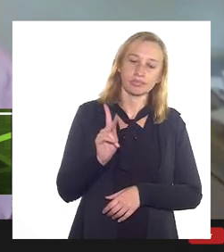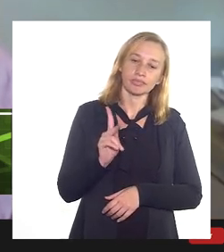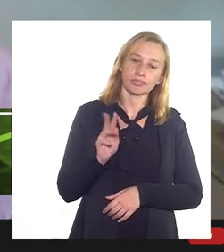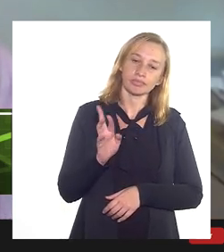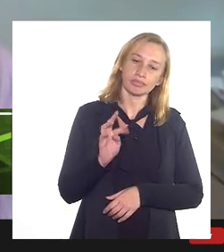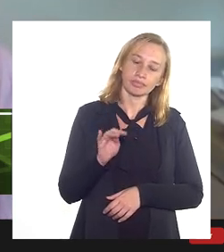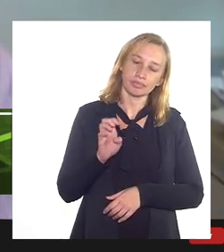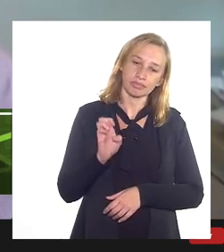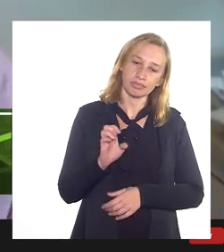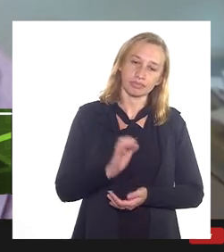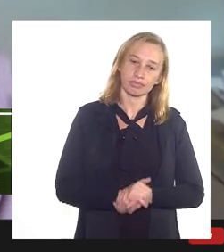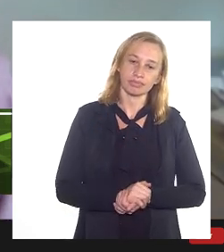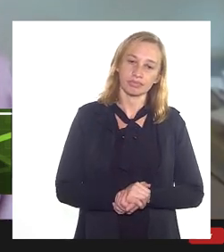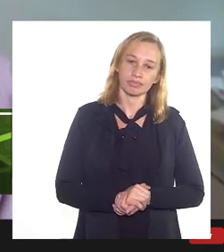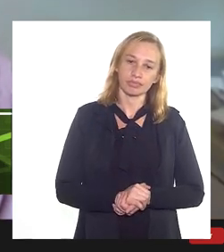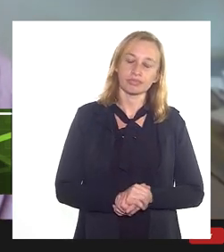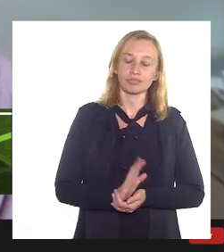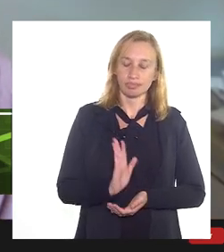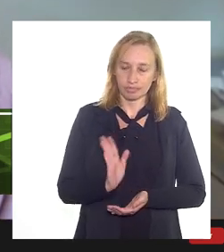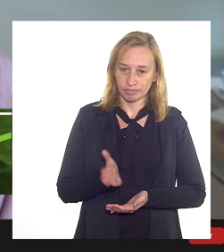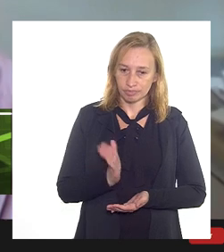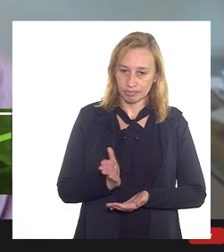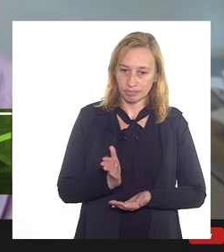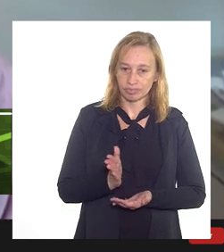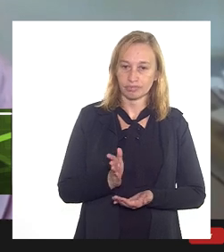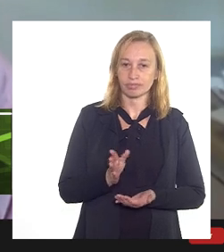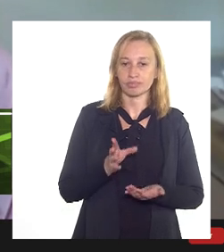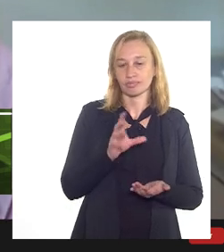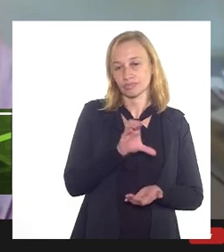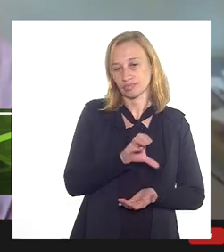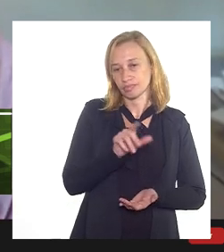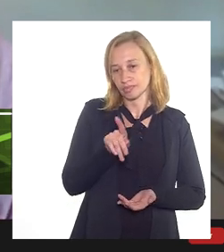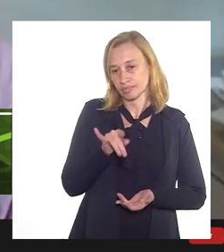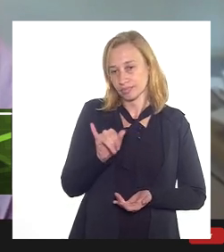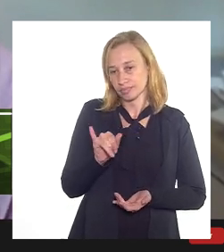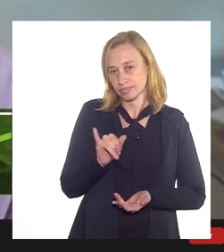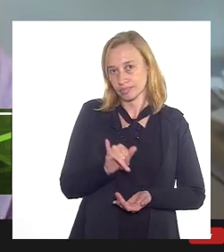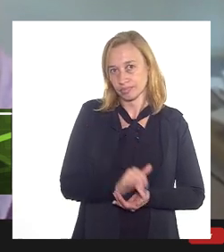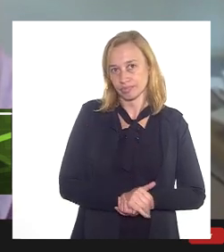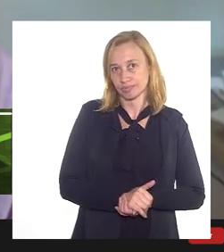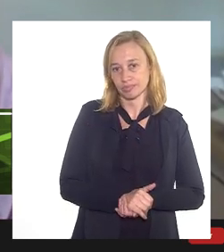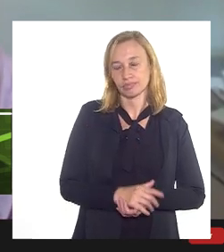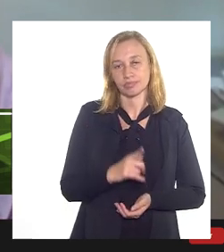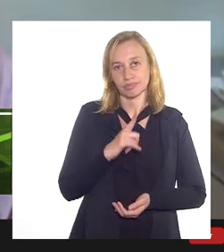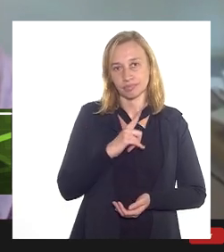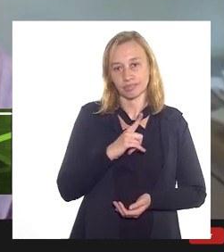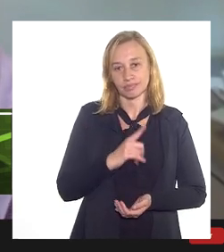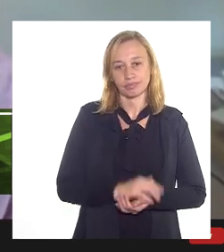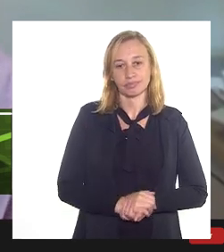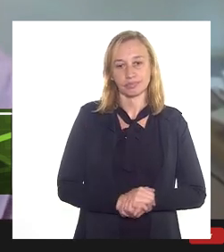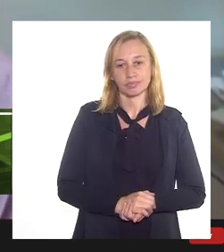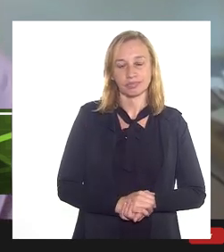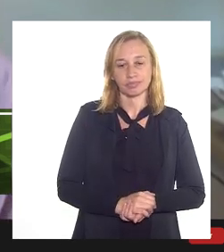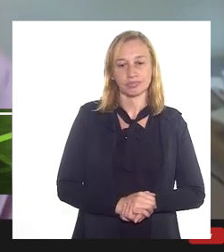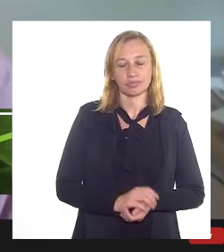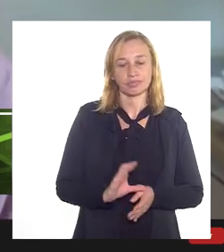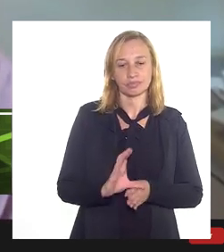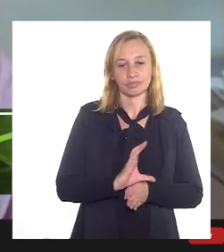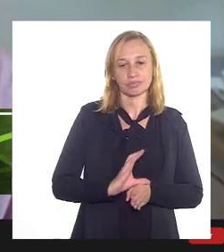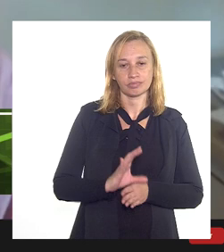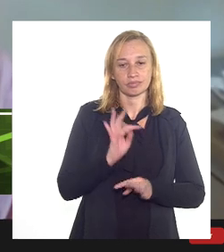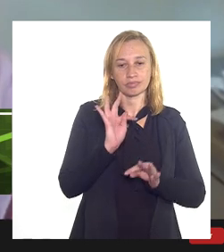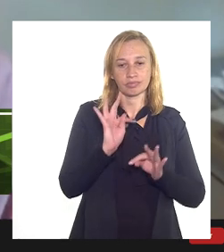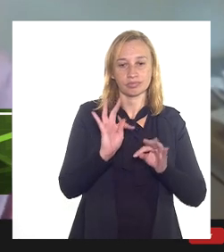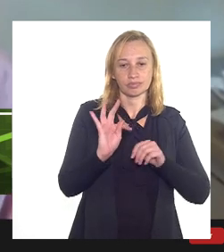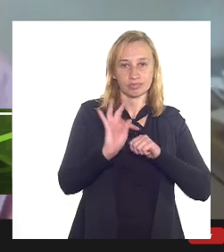já está constatado pela CPI que havia um conselho tecnológico,